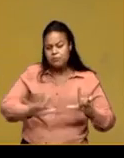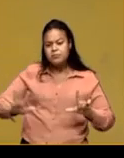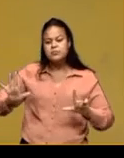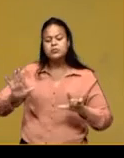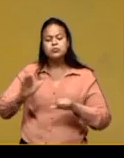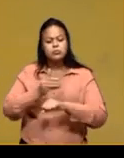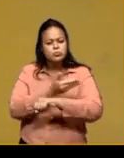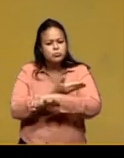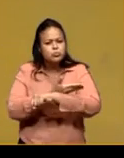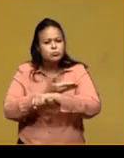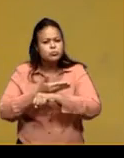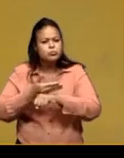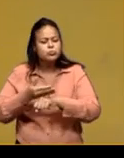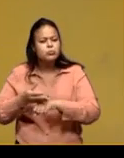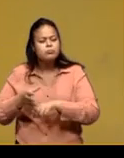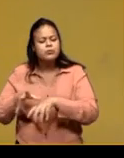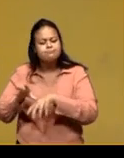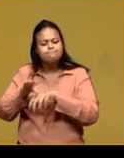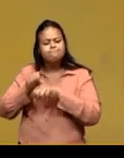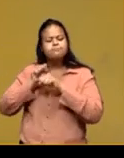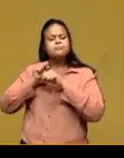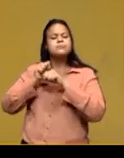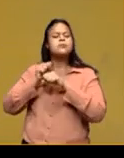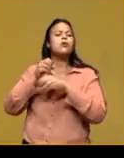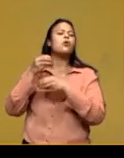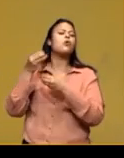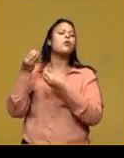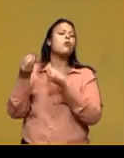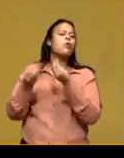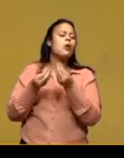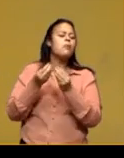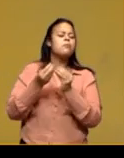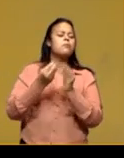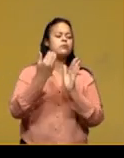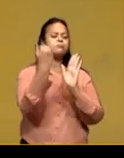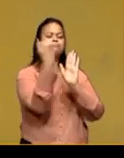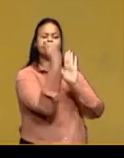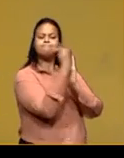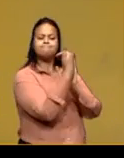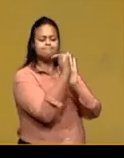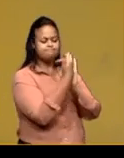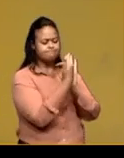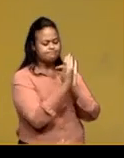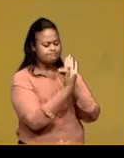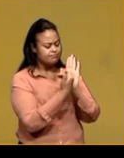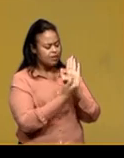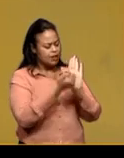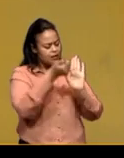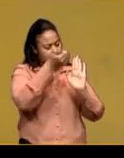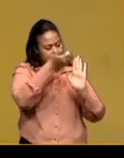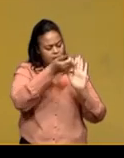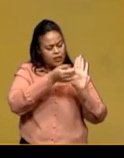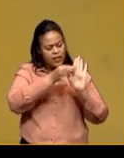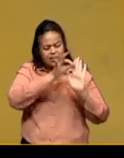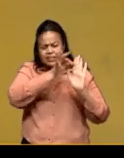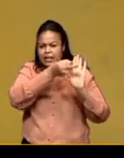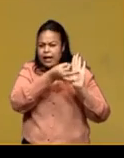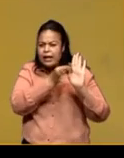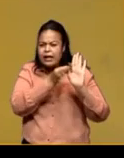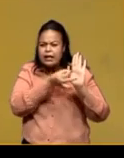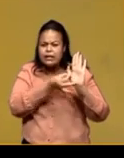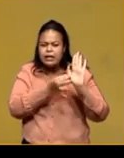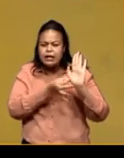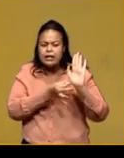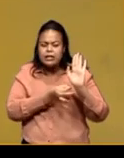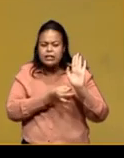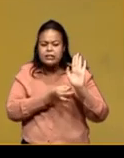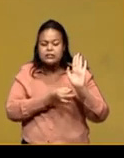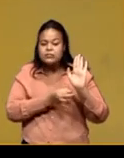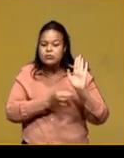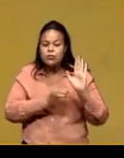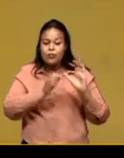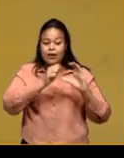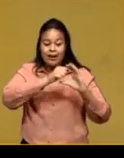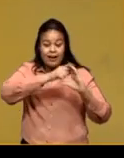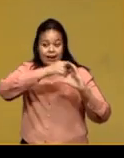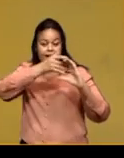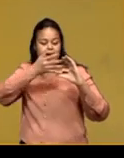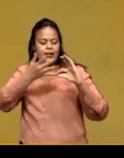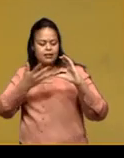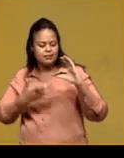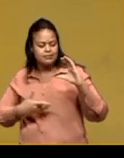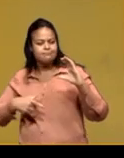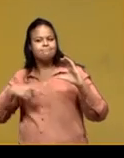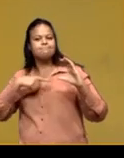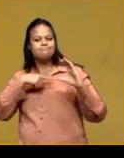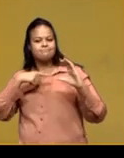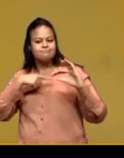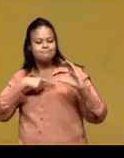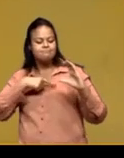costumes, impressões. Então, ele está enumerando, está detalhando, ele está caracterizando. É o texto